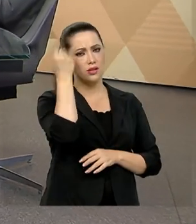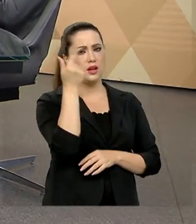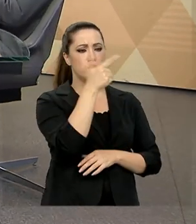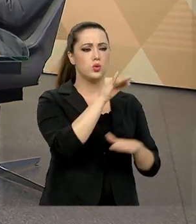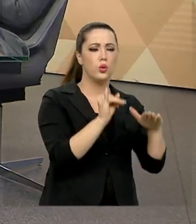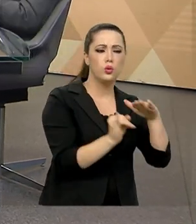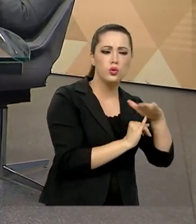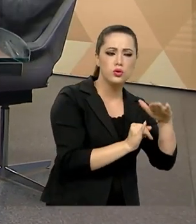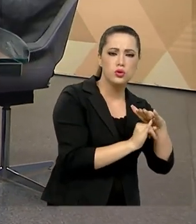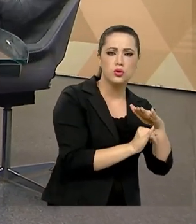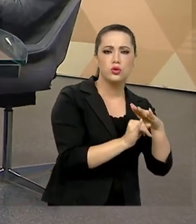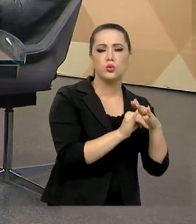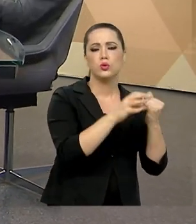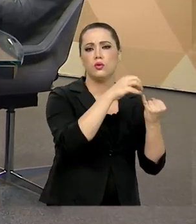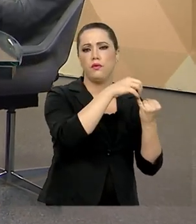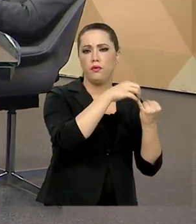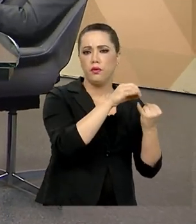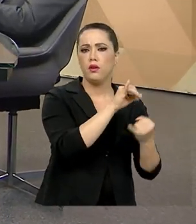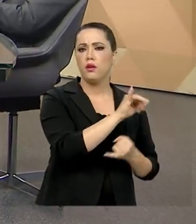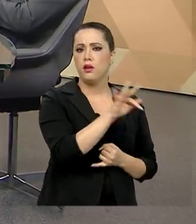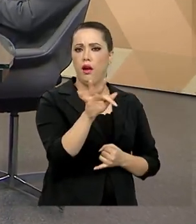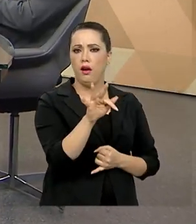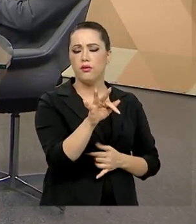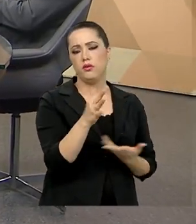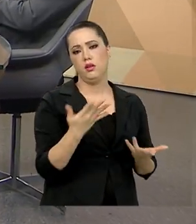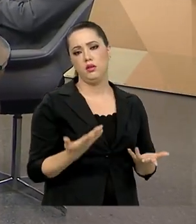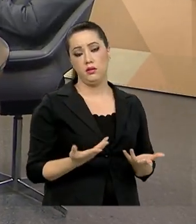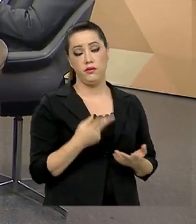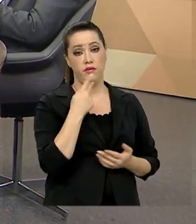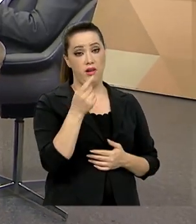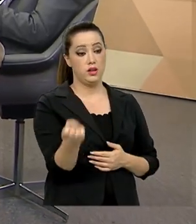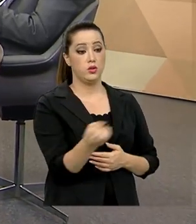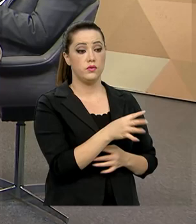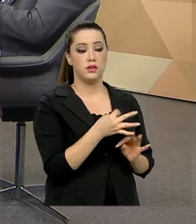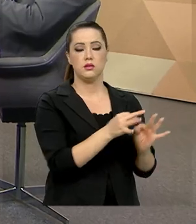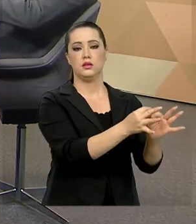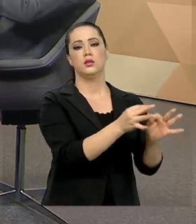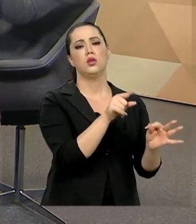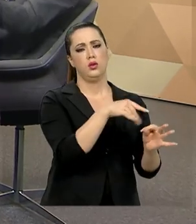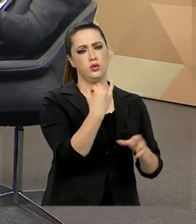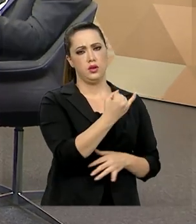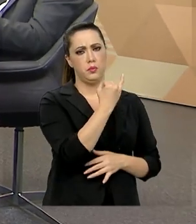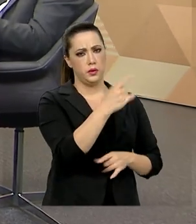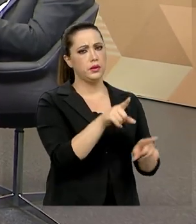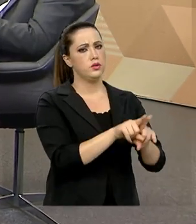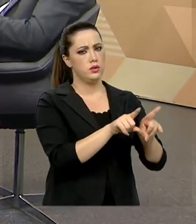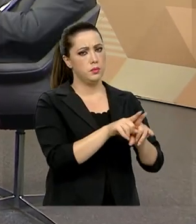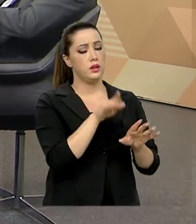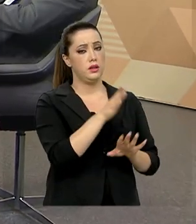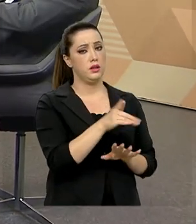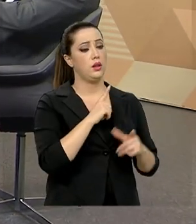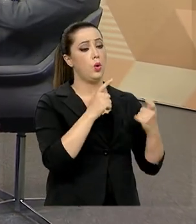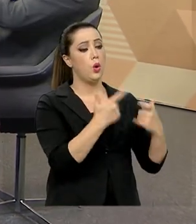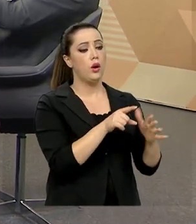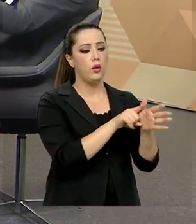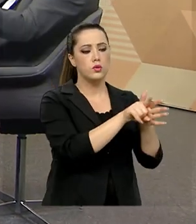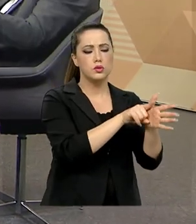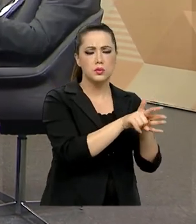federais, que são muito importantes também, sobretudo quando a gente fala em inovação. Temos os centros de pesquisa, então,